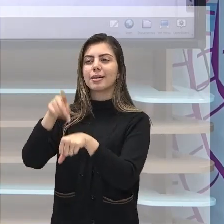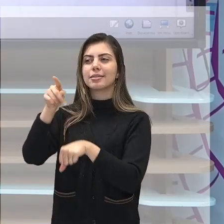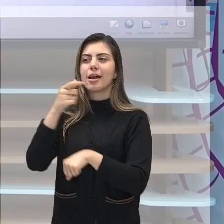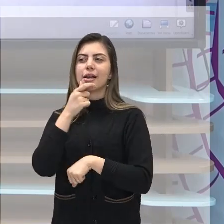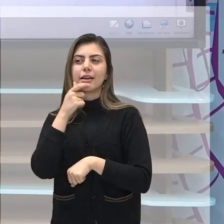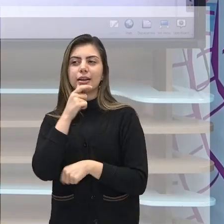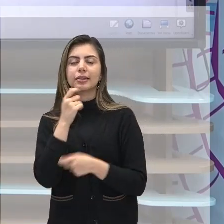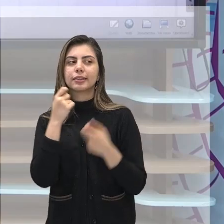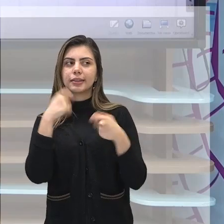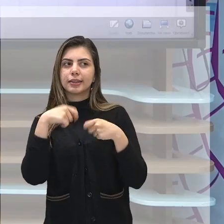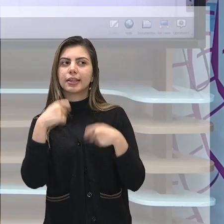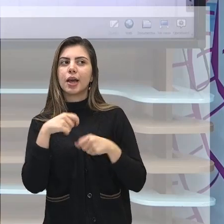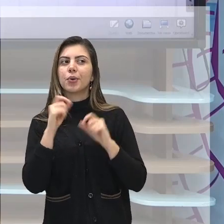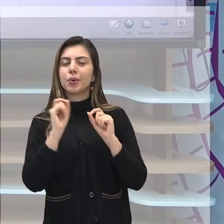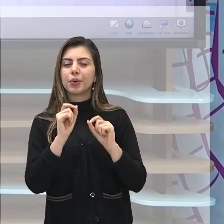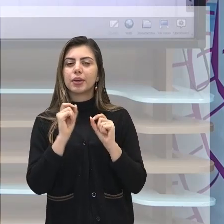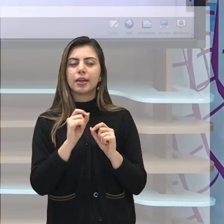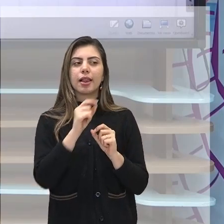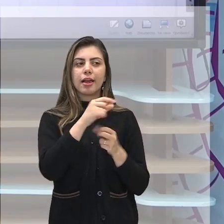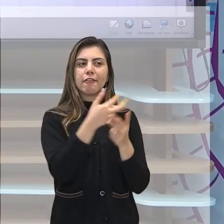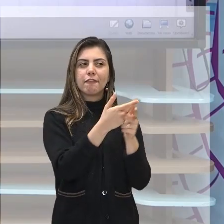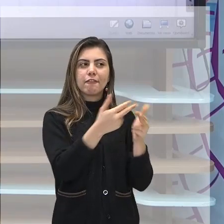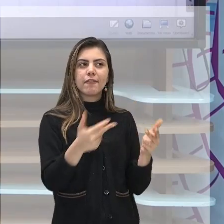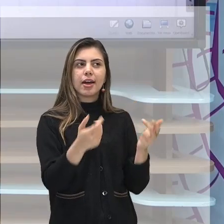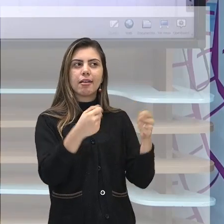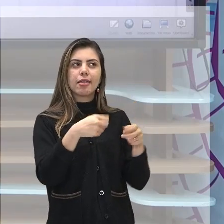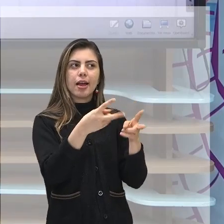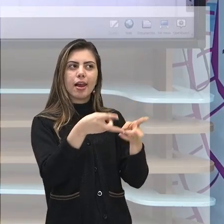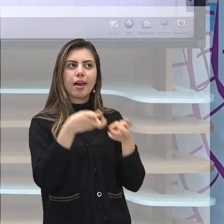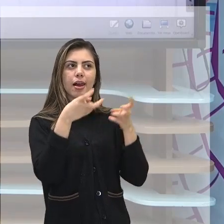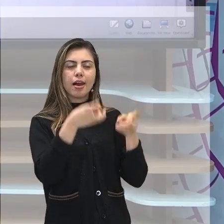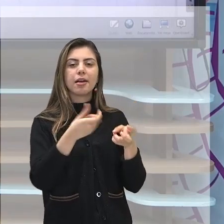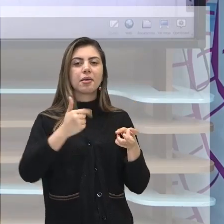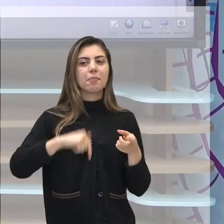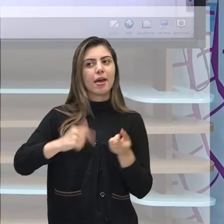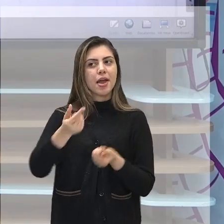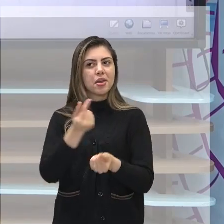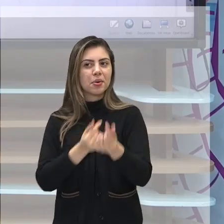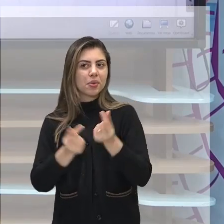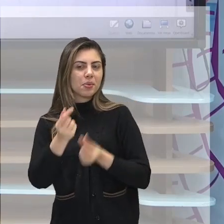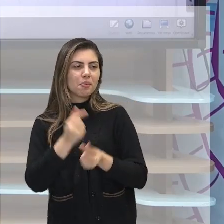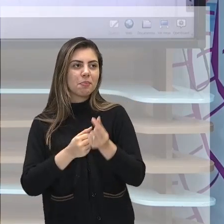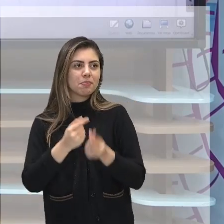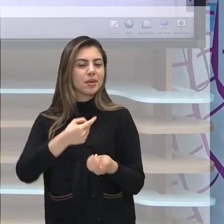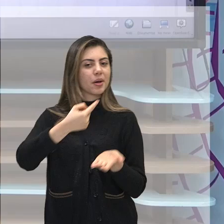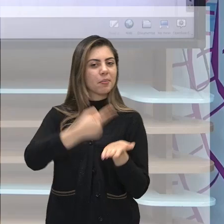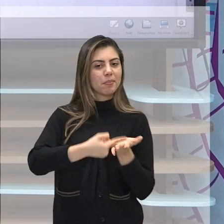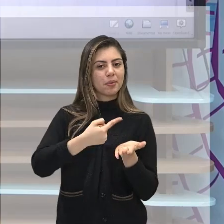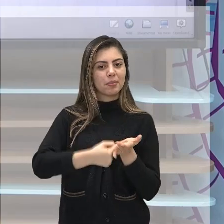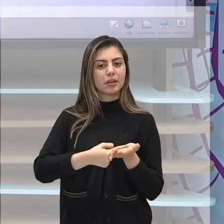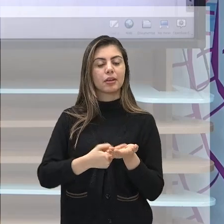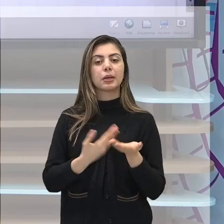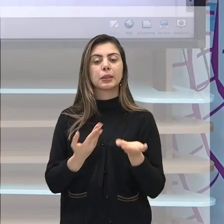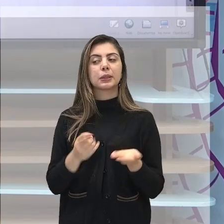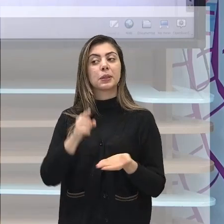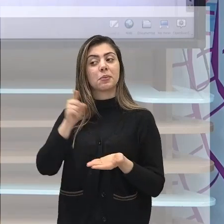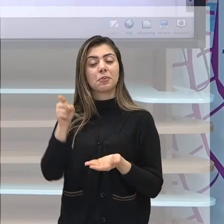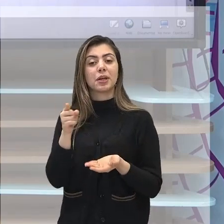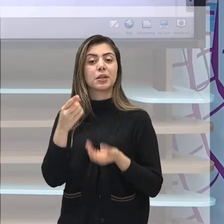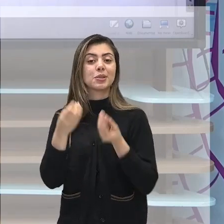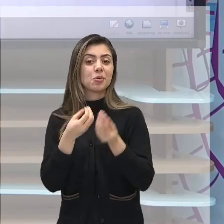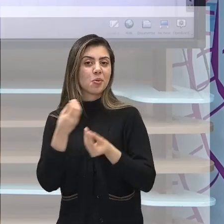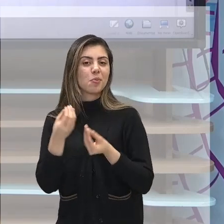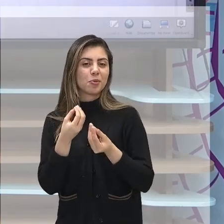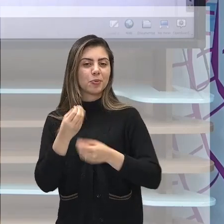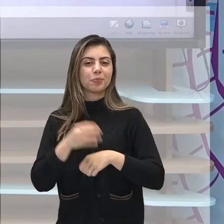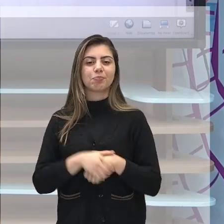oportunidade de explorar esse comércio que é só português, né, lança, lança o